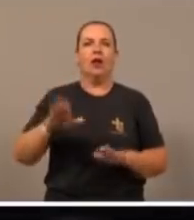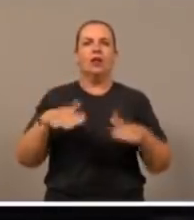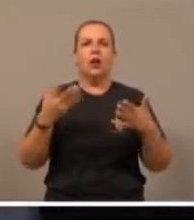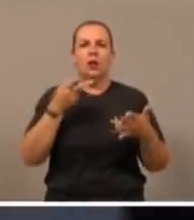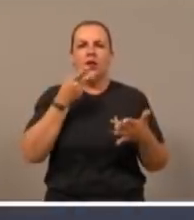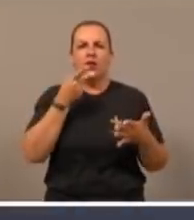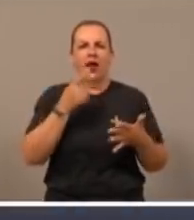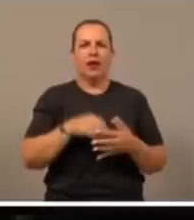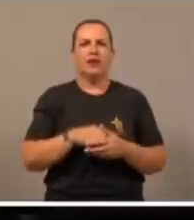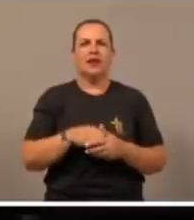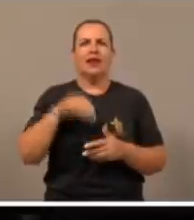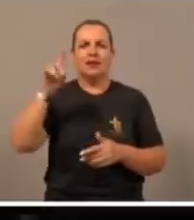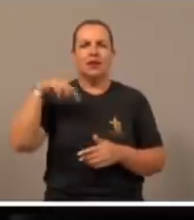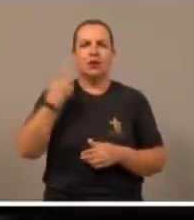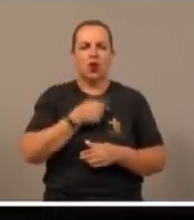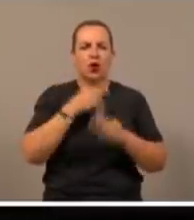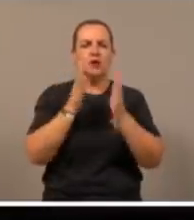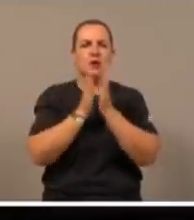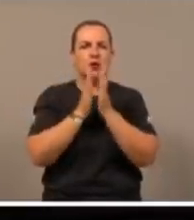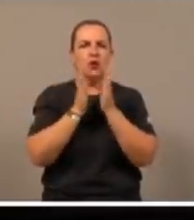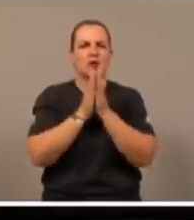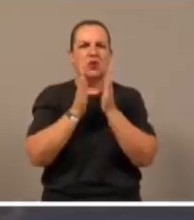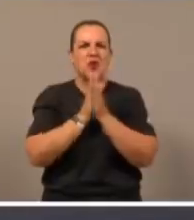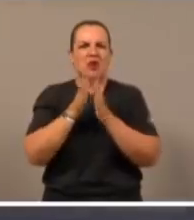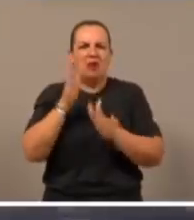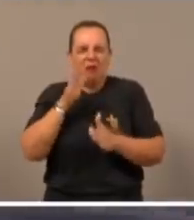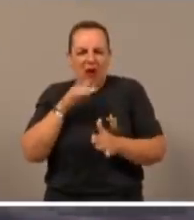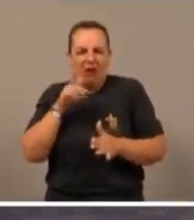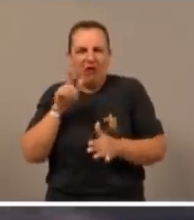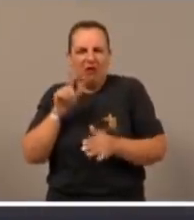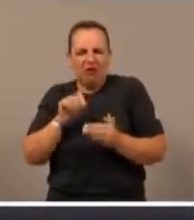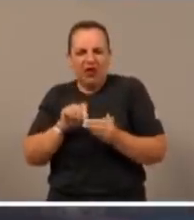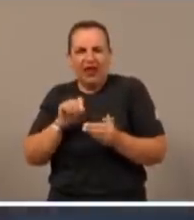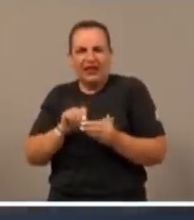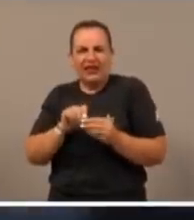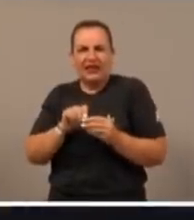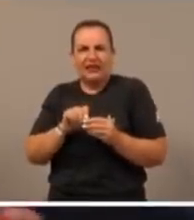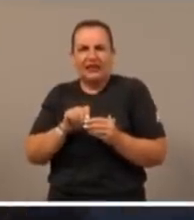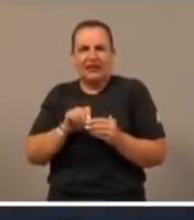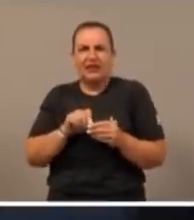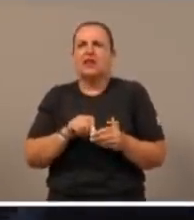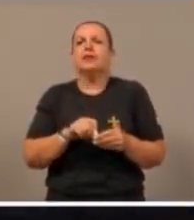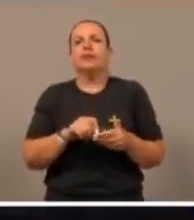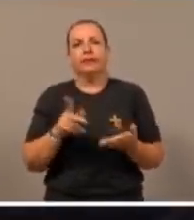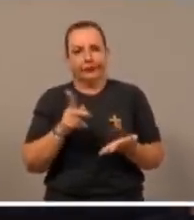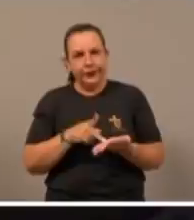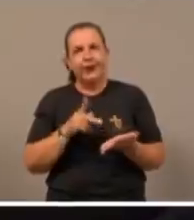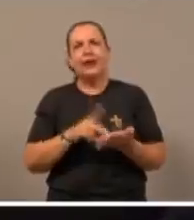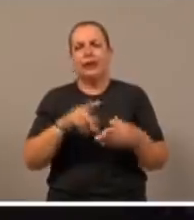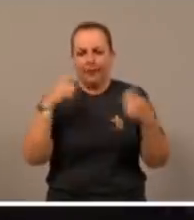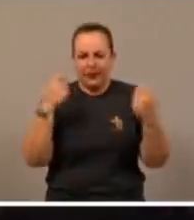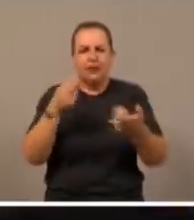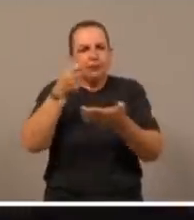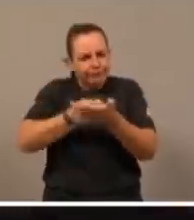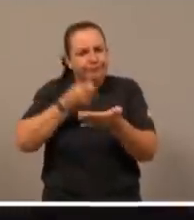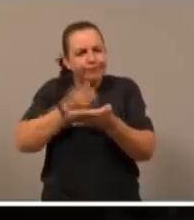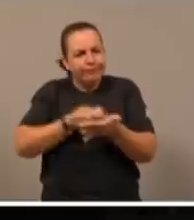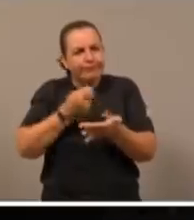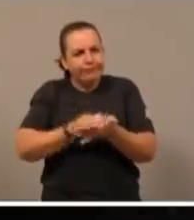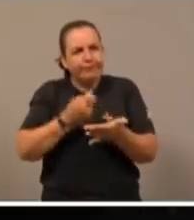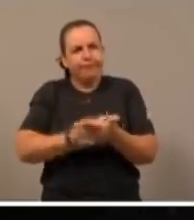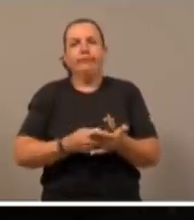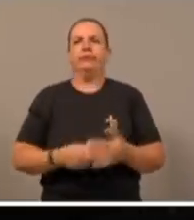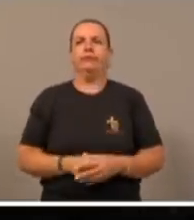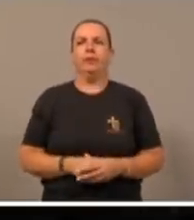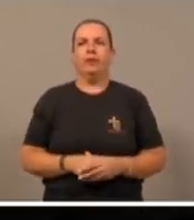diga, se as nossas orações mal feitas, mas de padre, o senhor está batendo muito nisso, sim filho, porque aqui eu quero estragar para consertar,